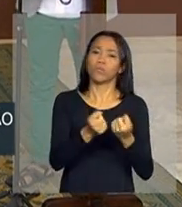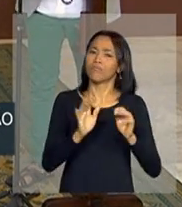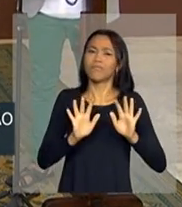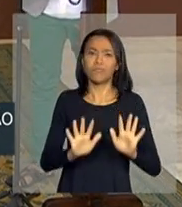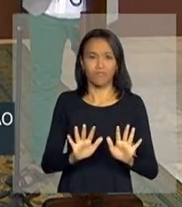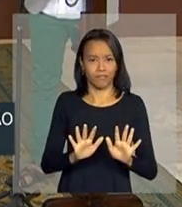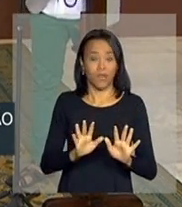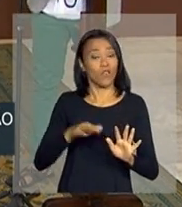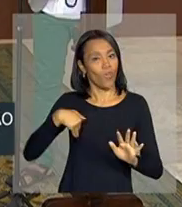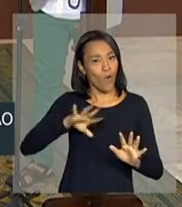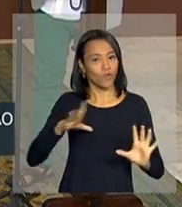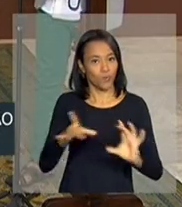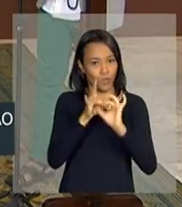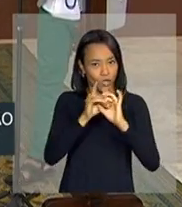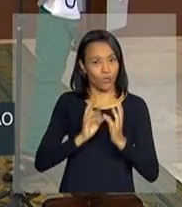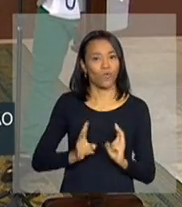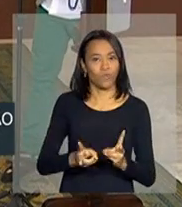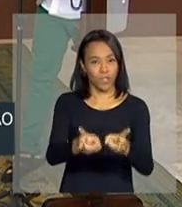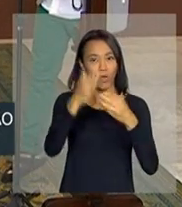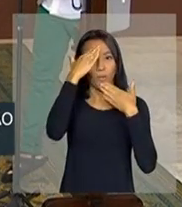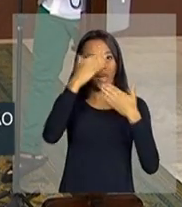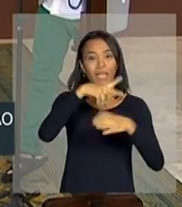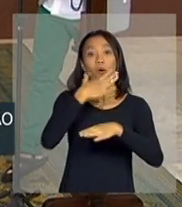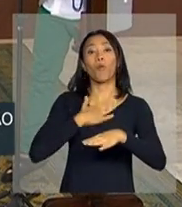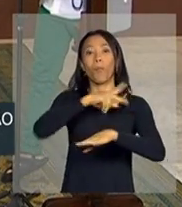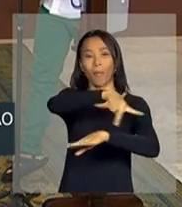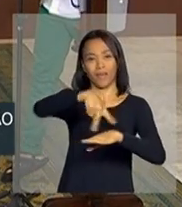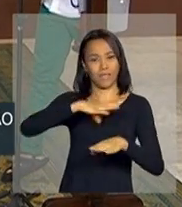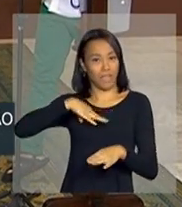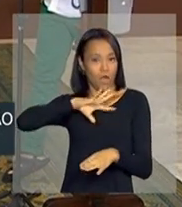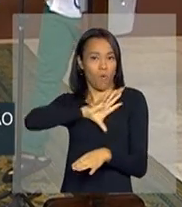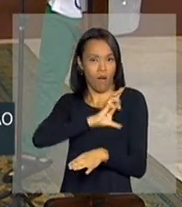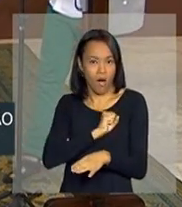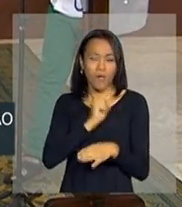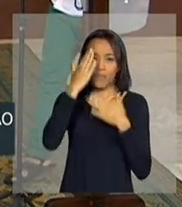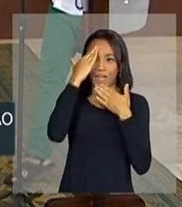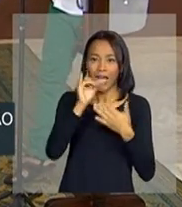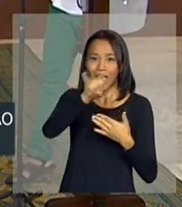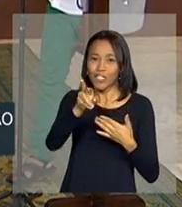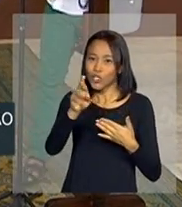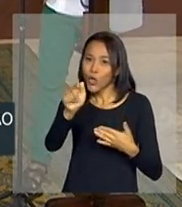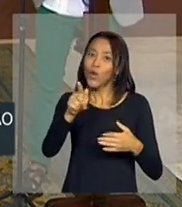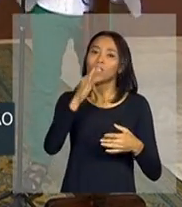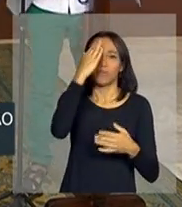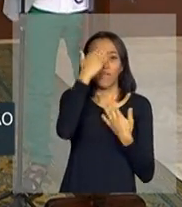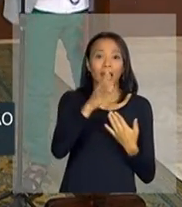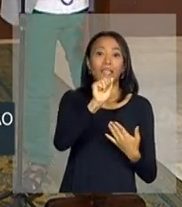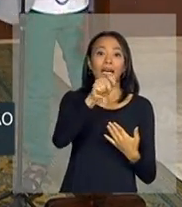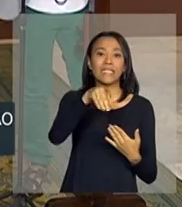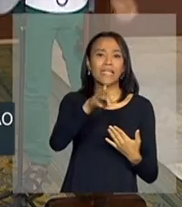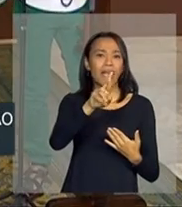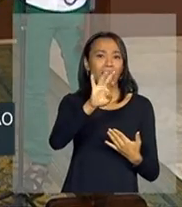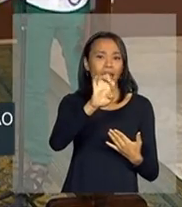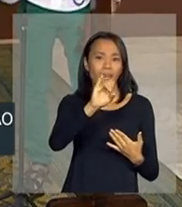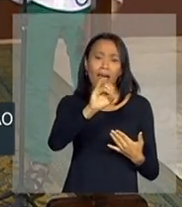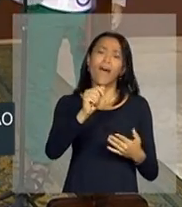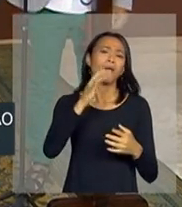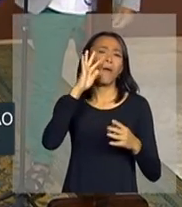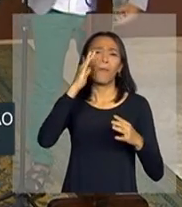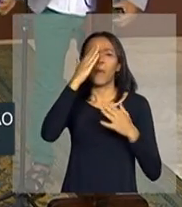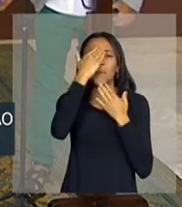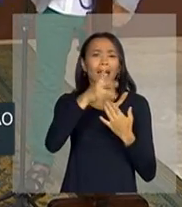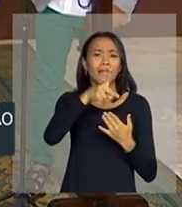Então, sigamos juntos. Muito obrigado ao meu país, que amo. Obrigado a Jorge, obrigado a Andréia, obrigado a todos os... Pedro